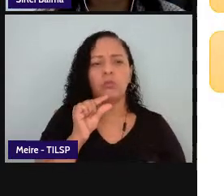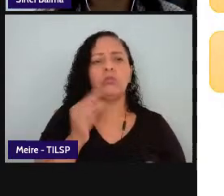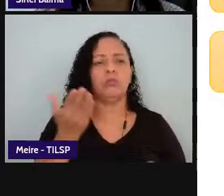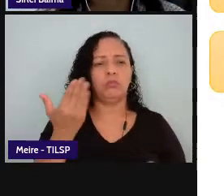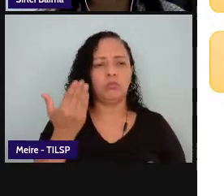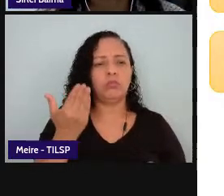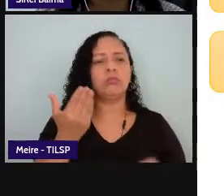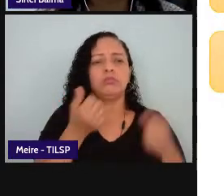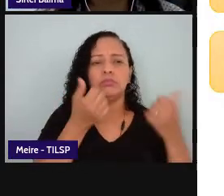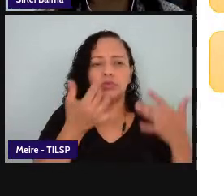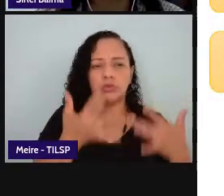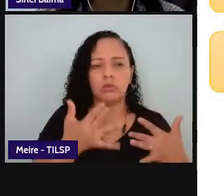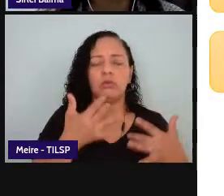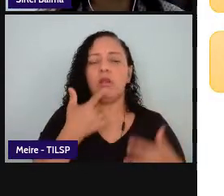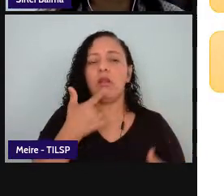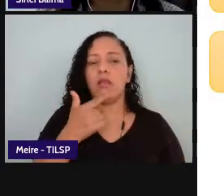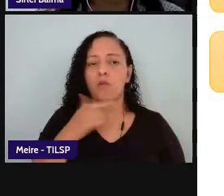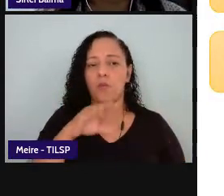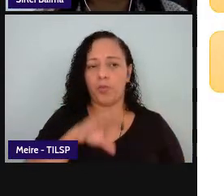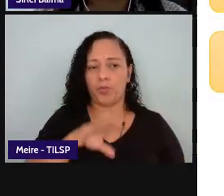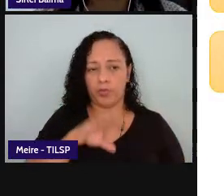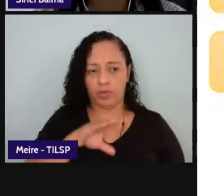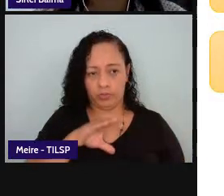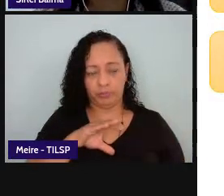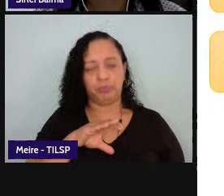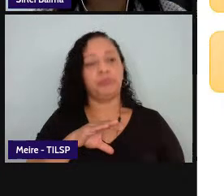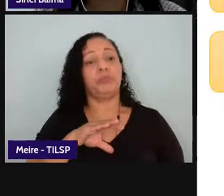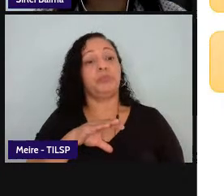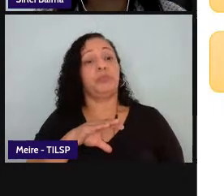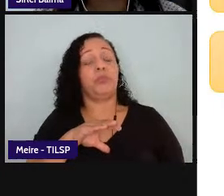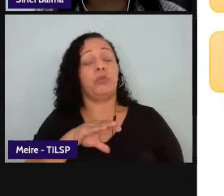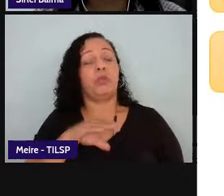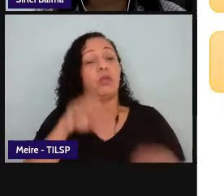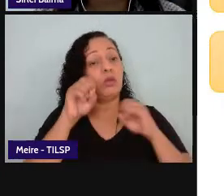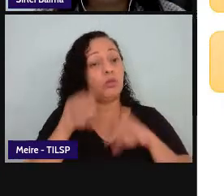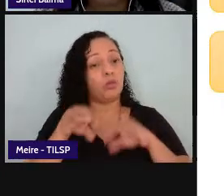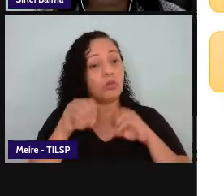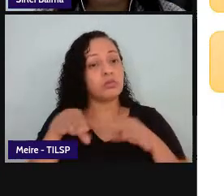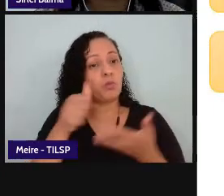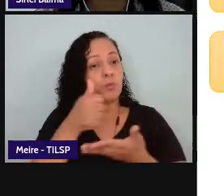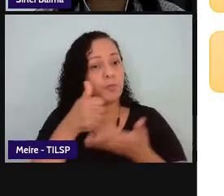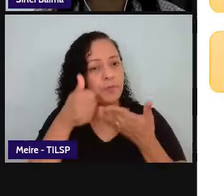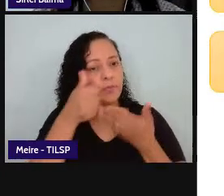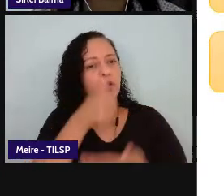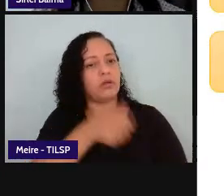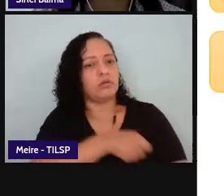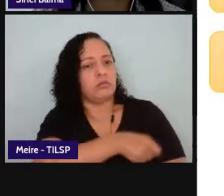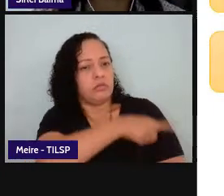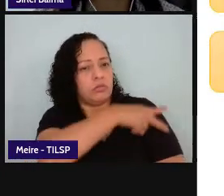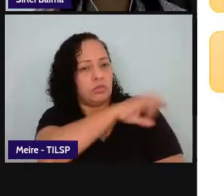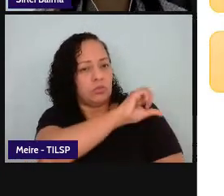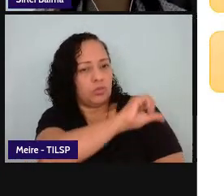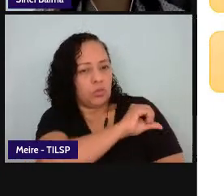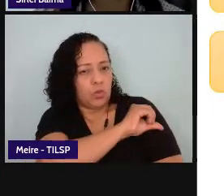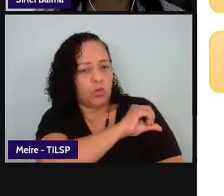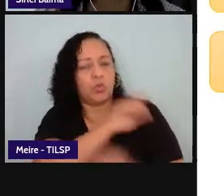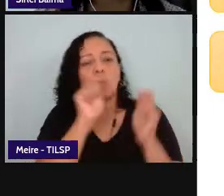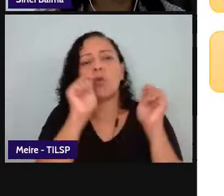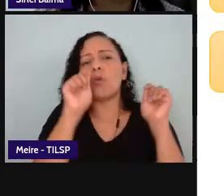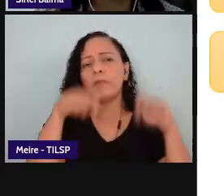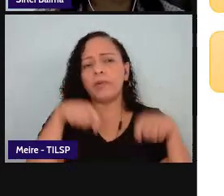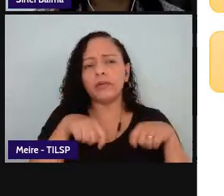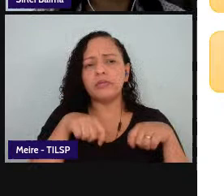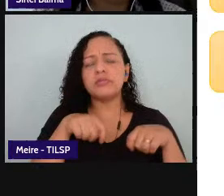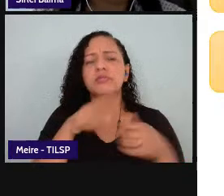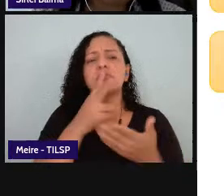portuguesa no ensino fundamental as competências em si elas sempre